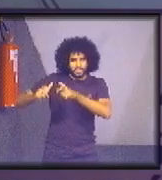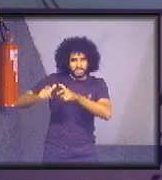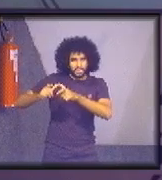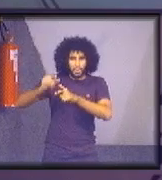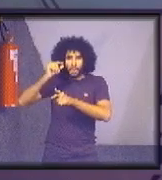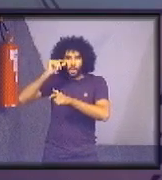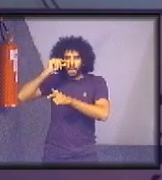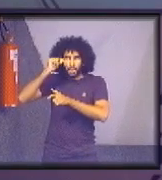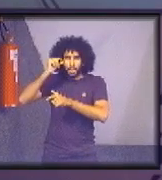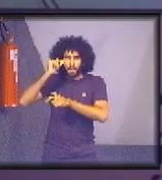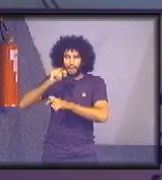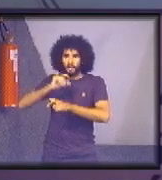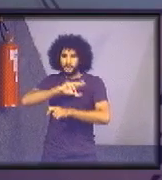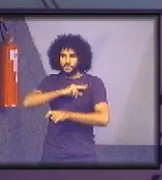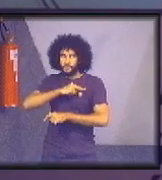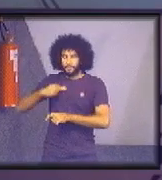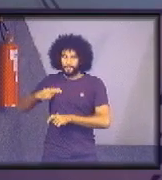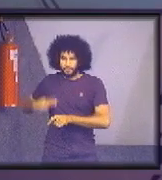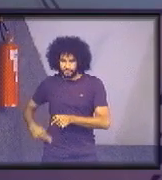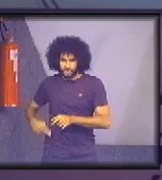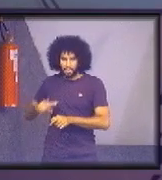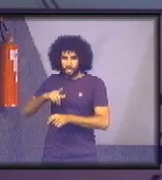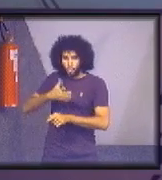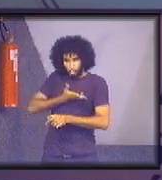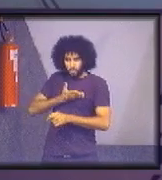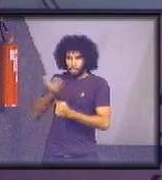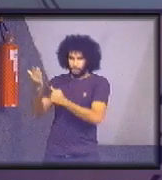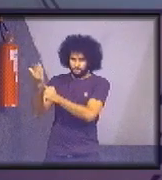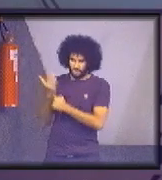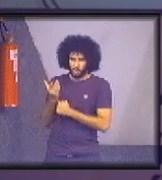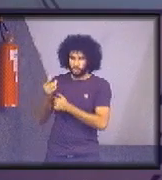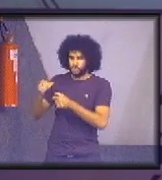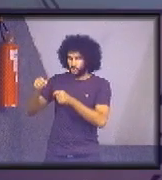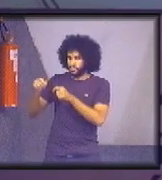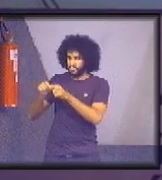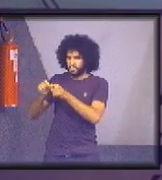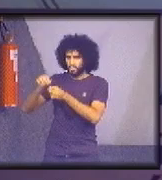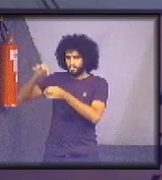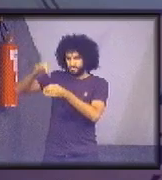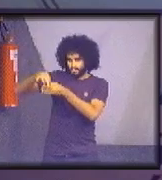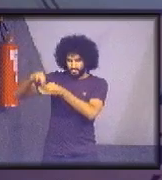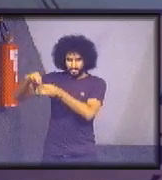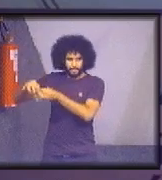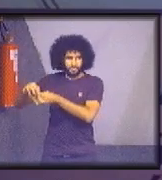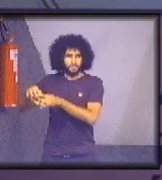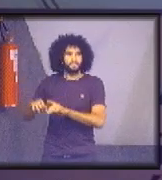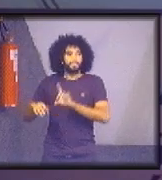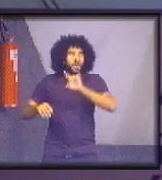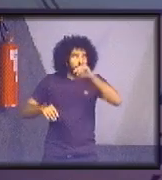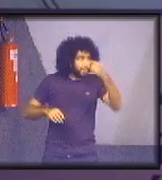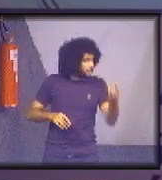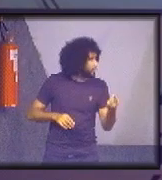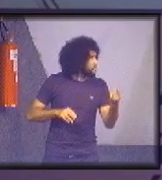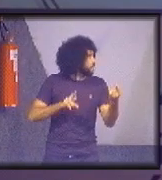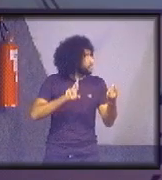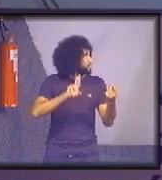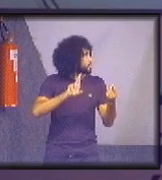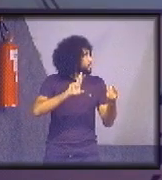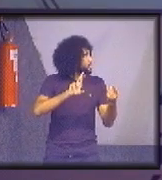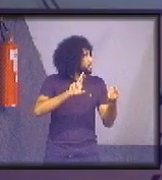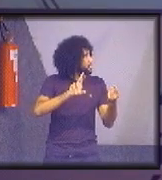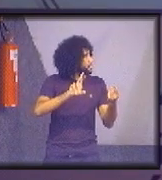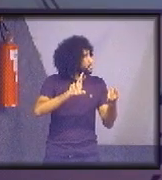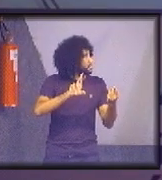Leandro, chefe de cartório, me ajudou no plantio. Aí fomos à Rolândia e aí em